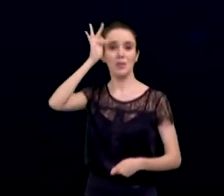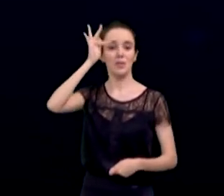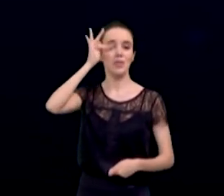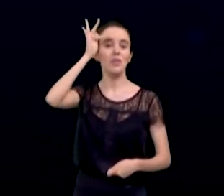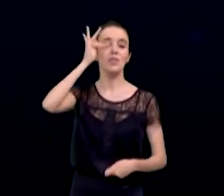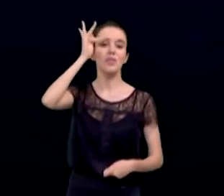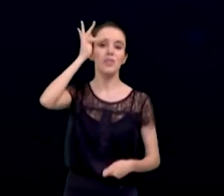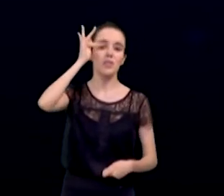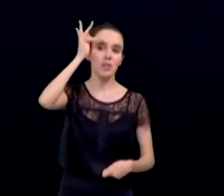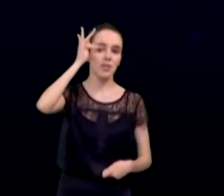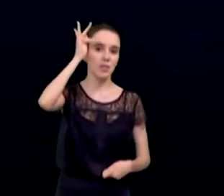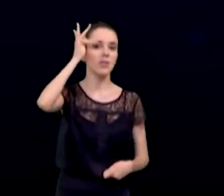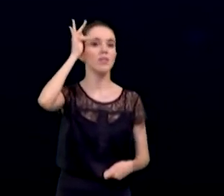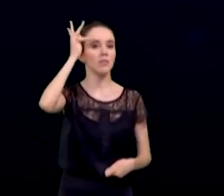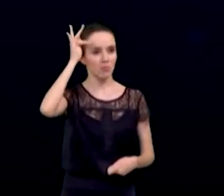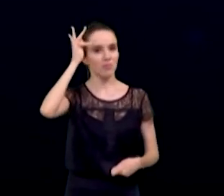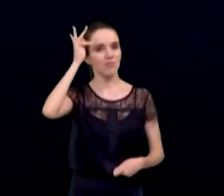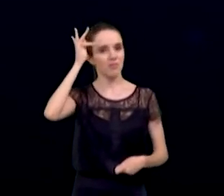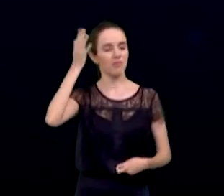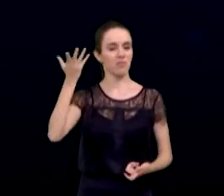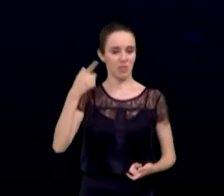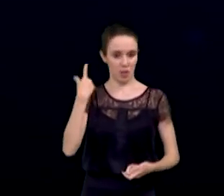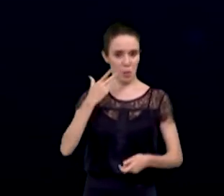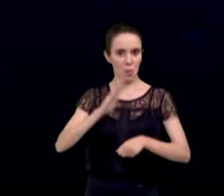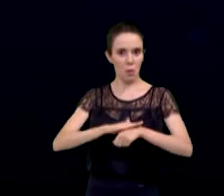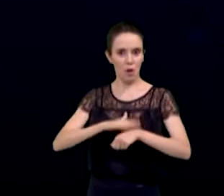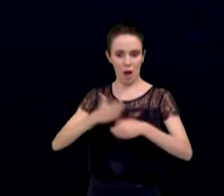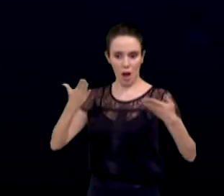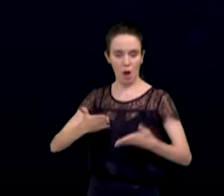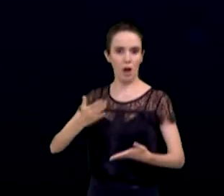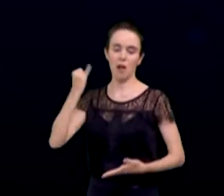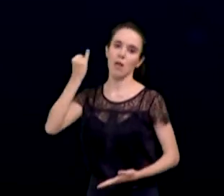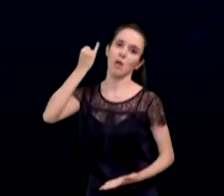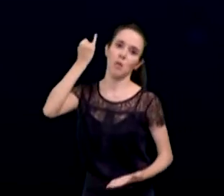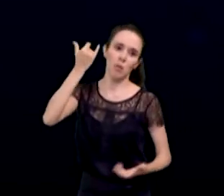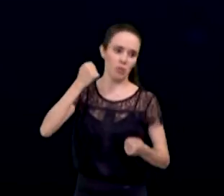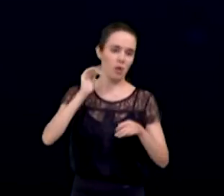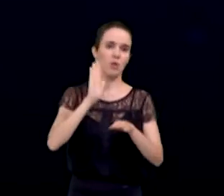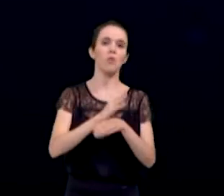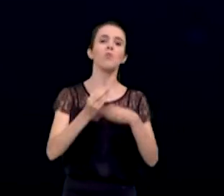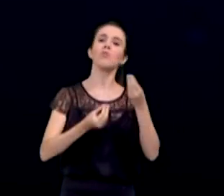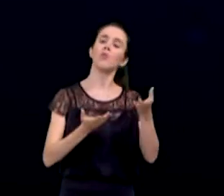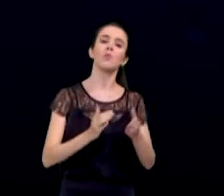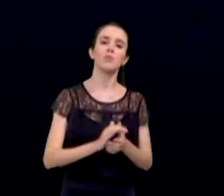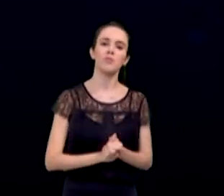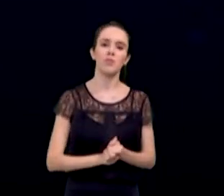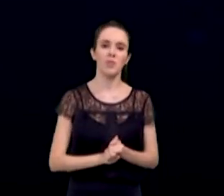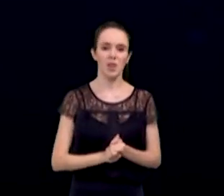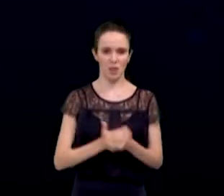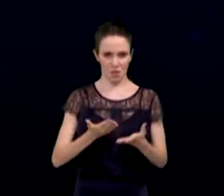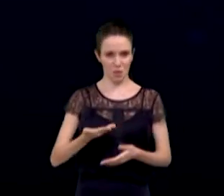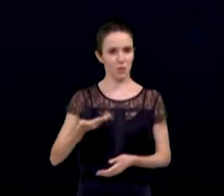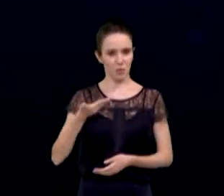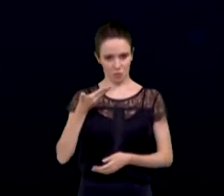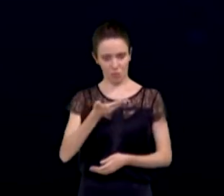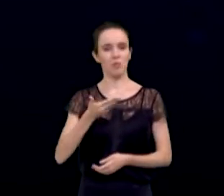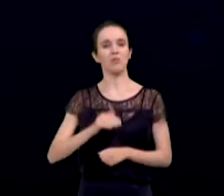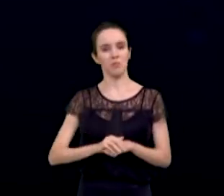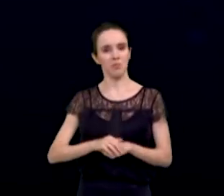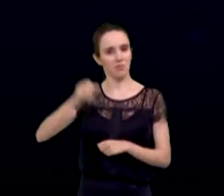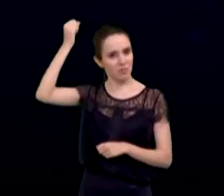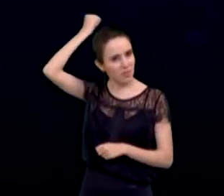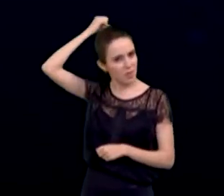problema tão complexo e vital para a nossa população. como a senhora vê